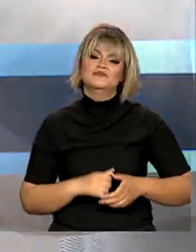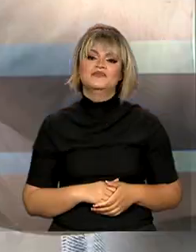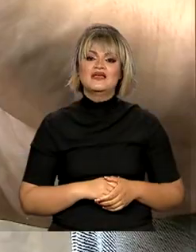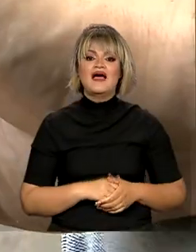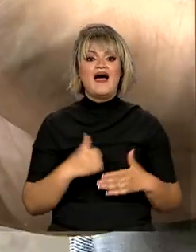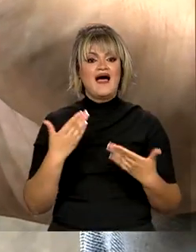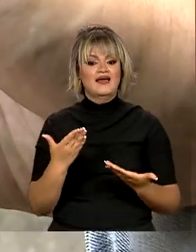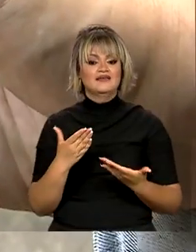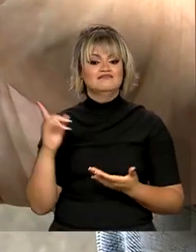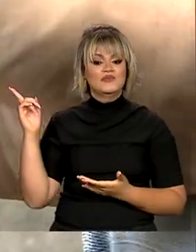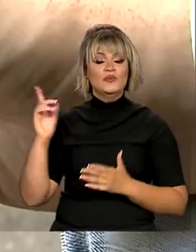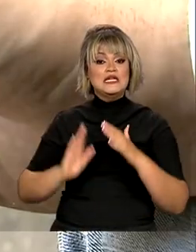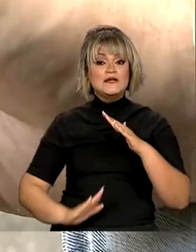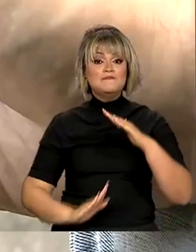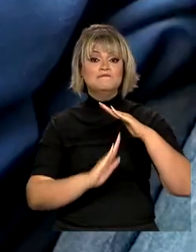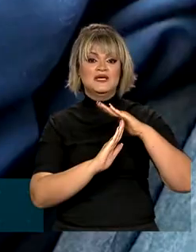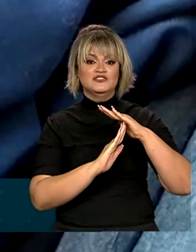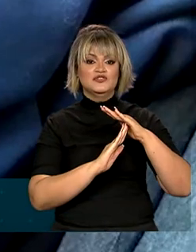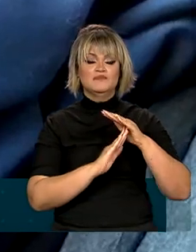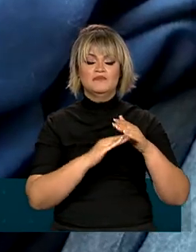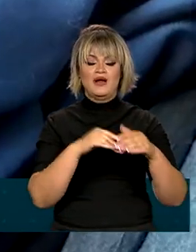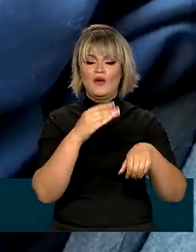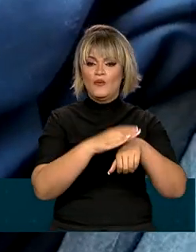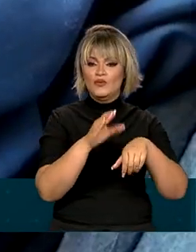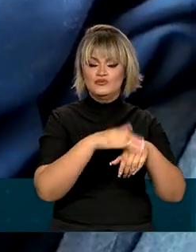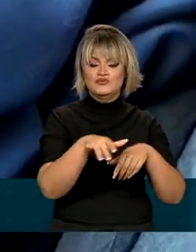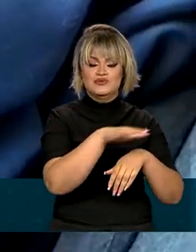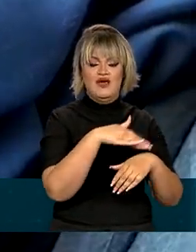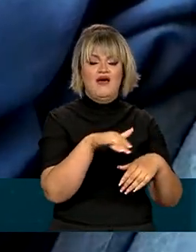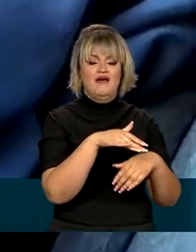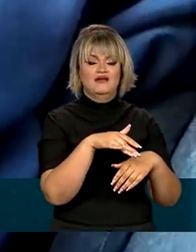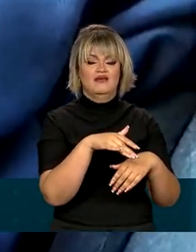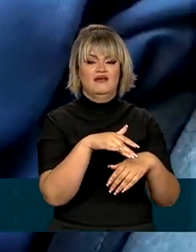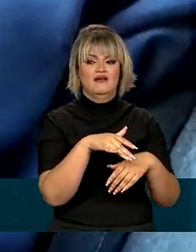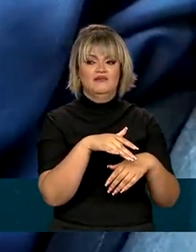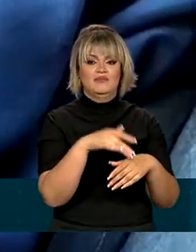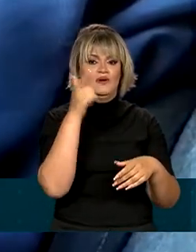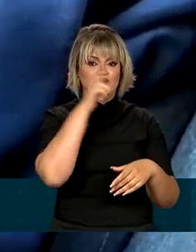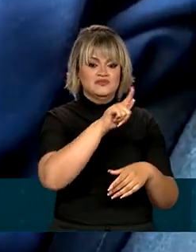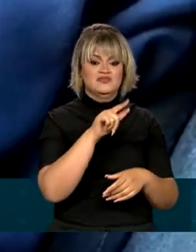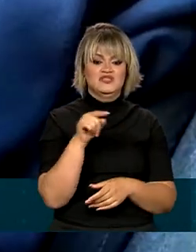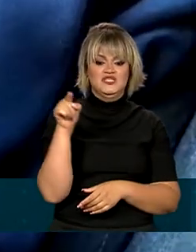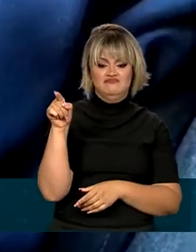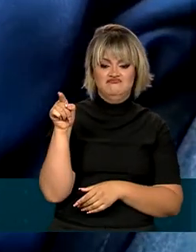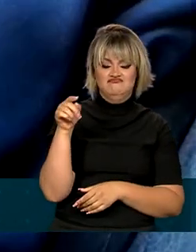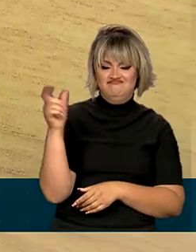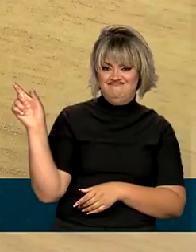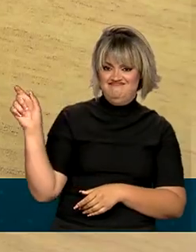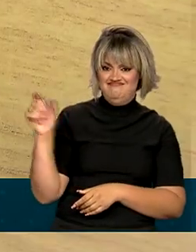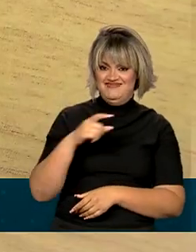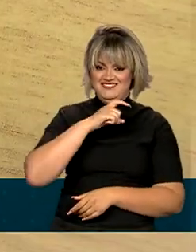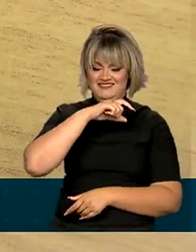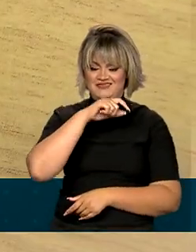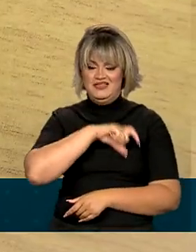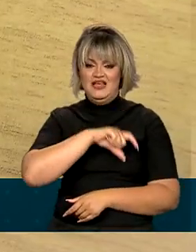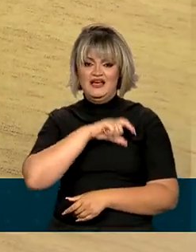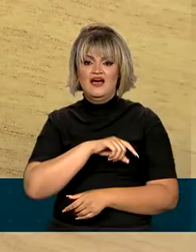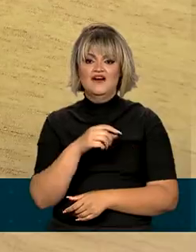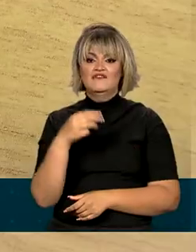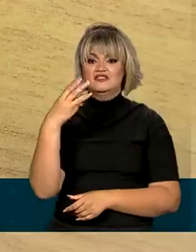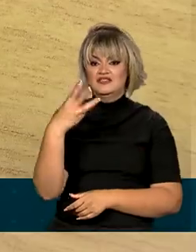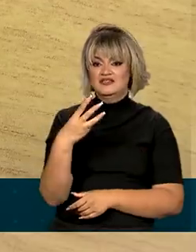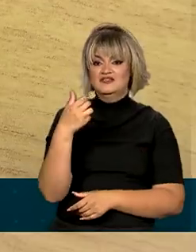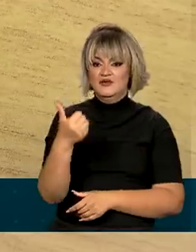Com isso, a data limite para concluir o curso de formação passou de 31 de dezembro de 2022 para 31 de dezembro de